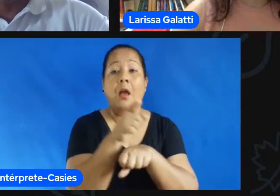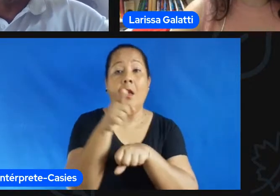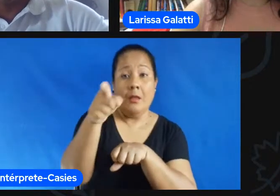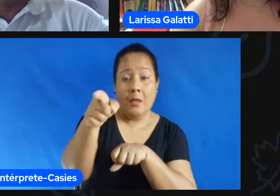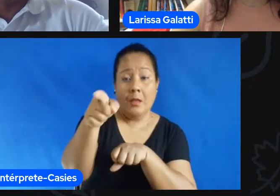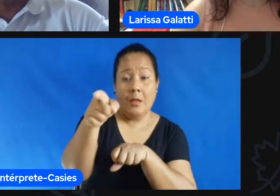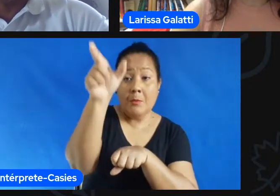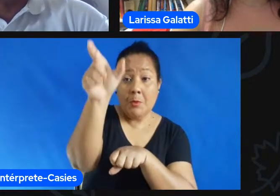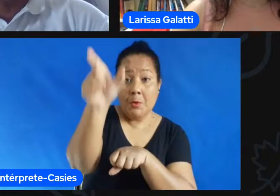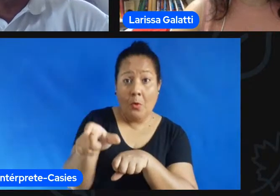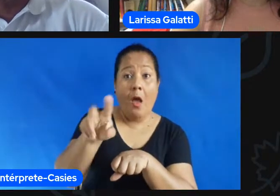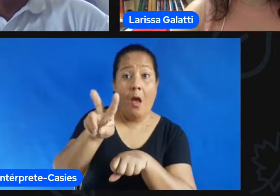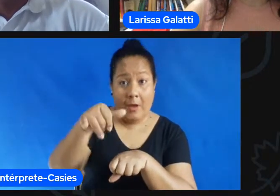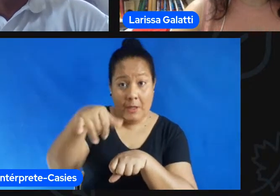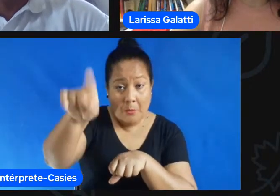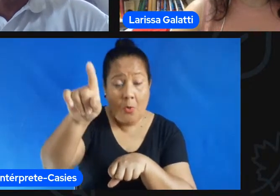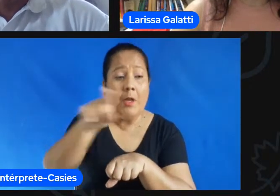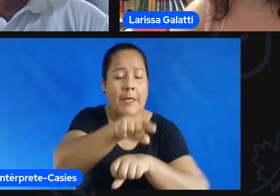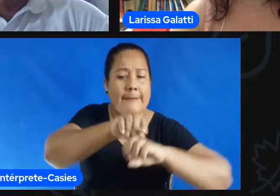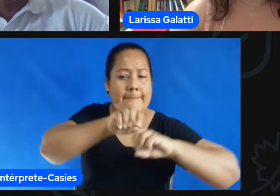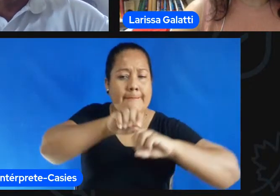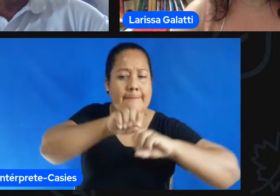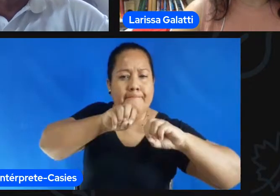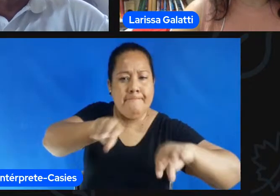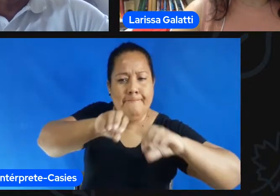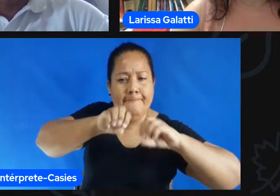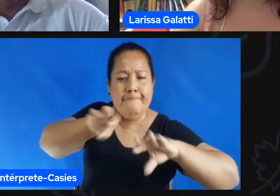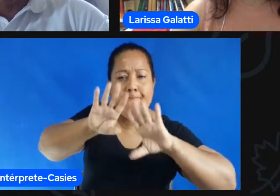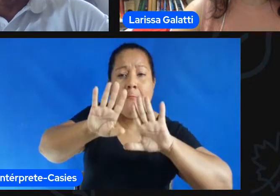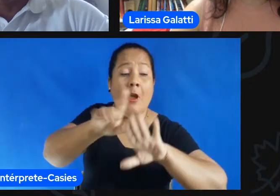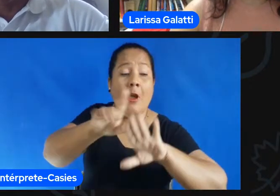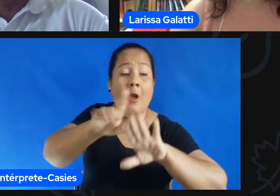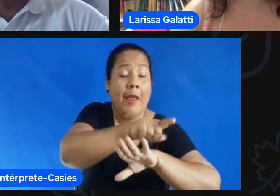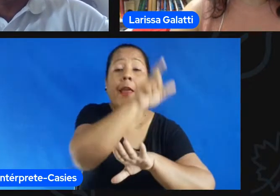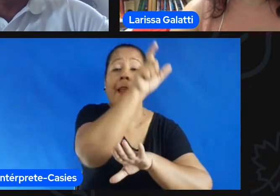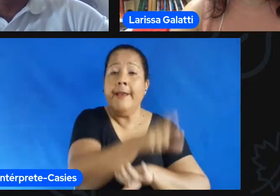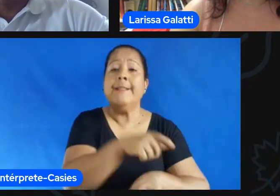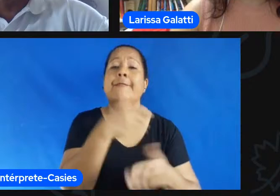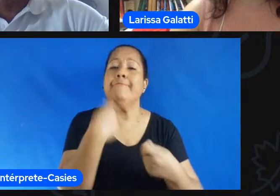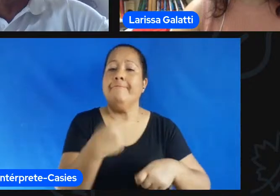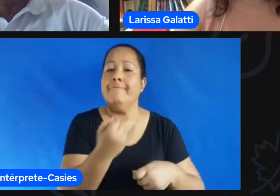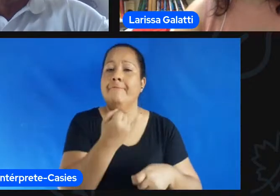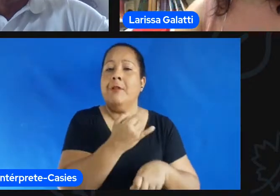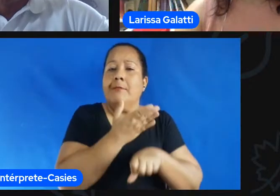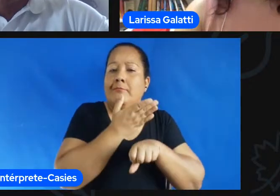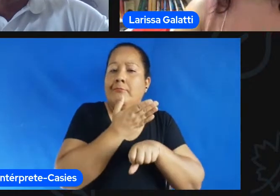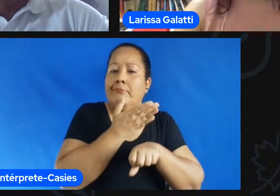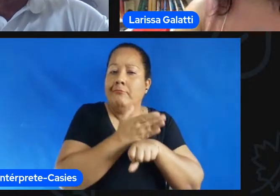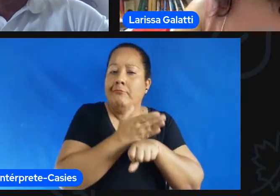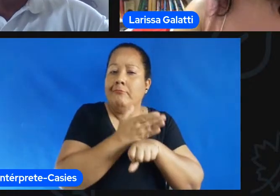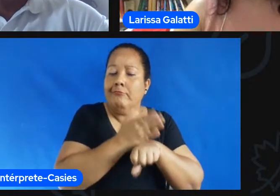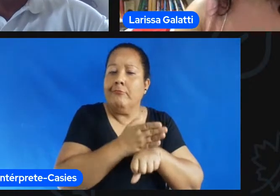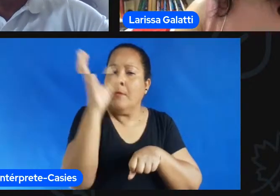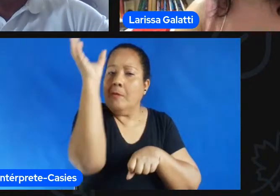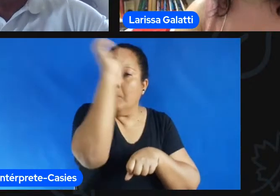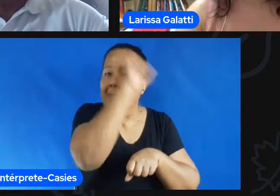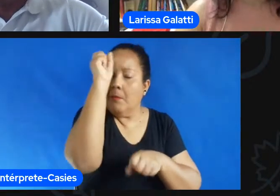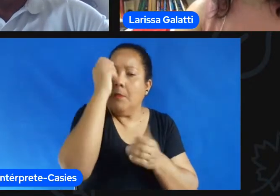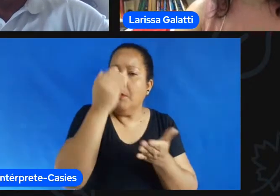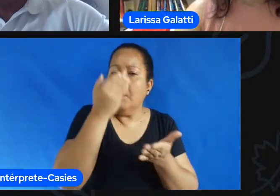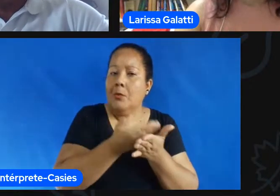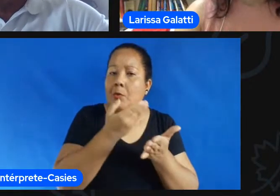treinadores das treinadoras dos técnicos que é ali que começa a magia né então eu